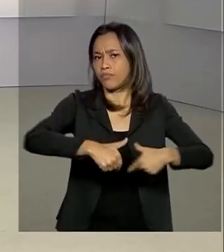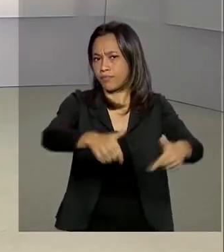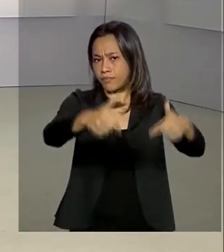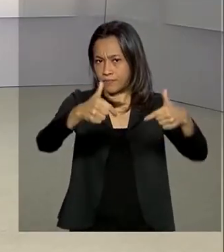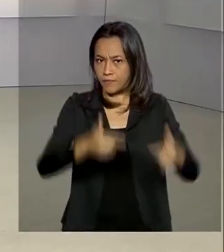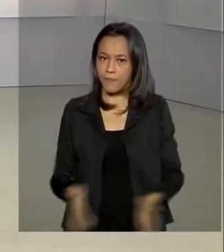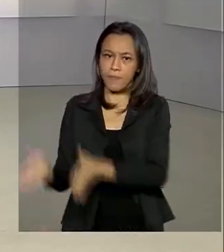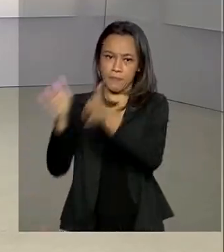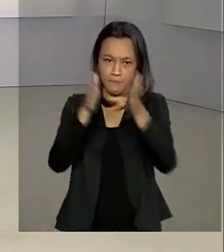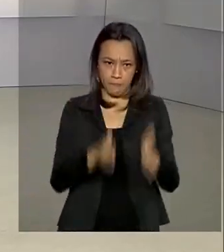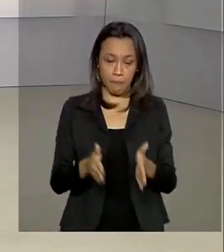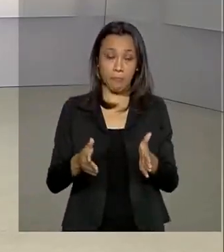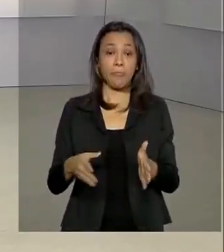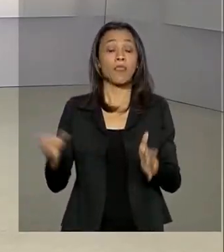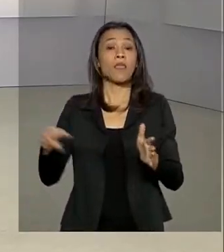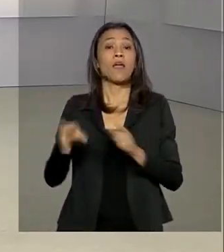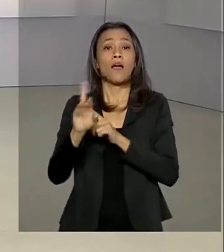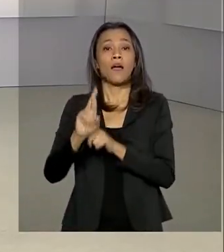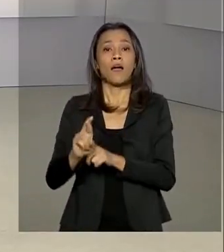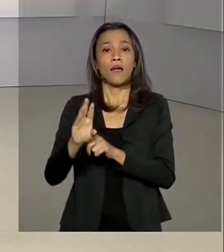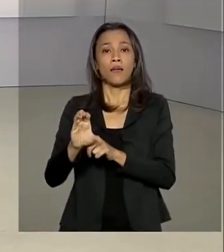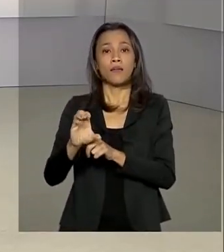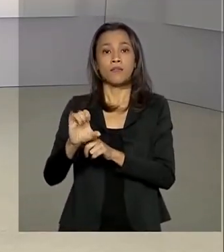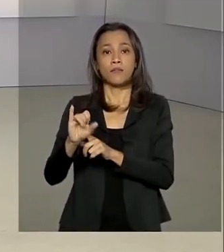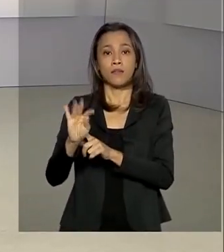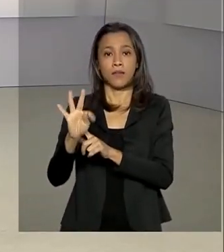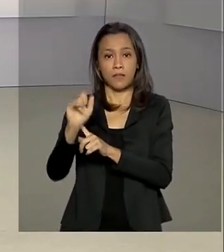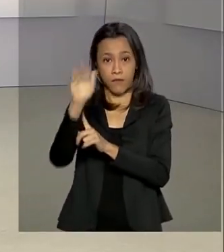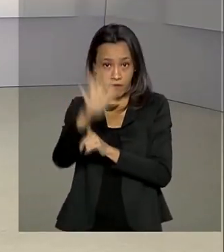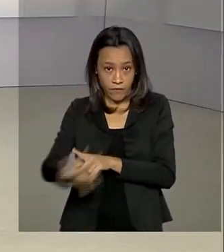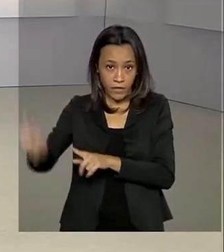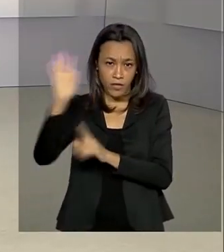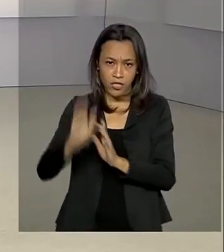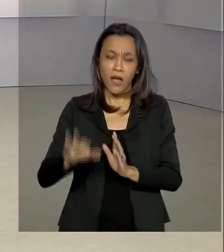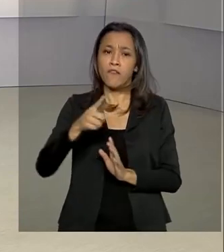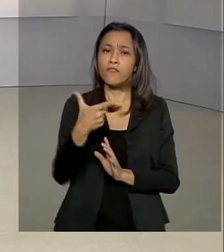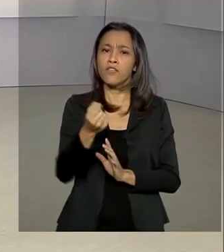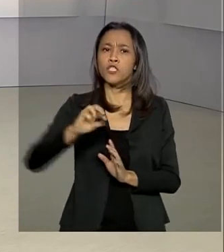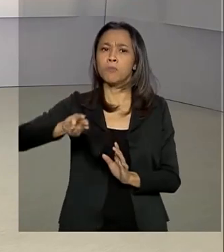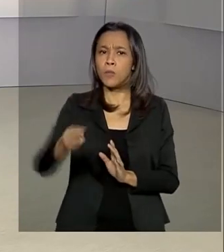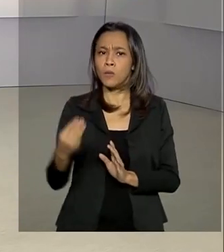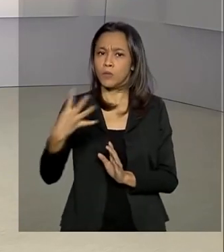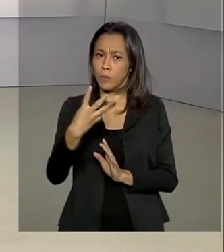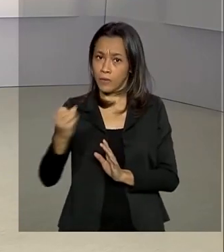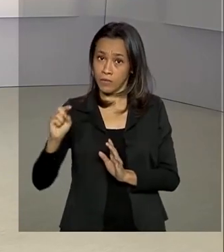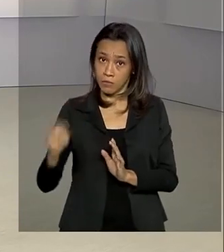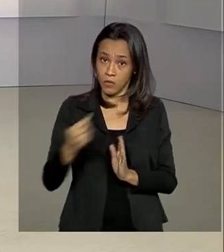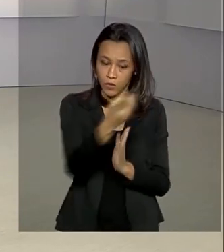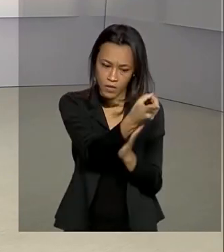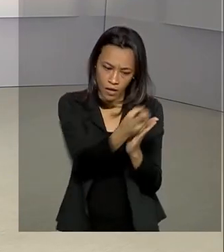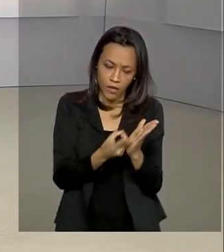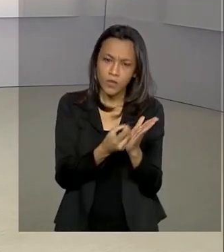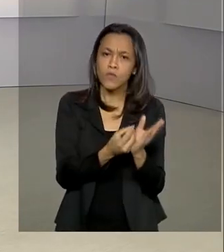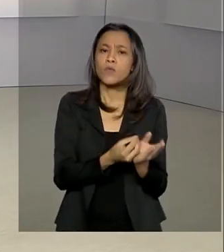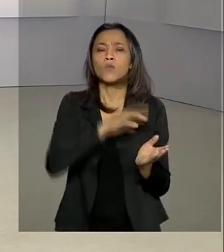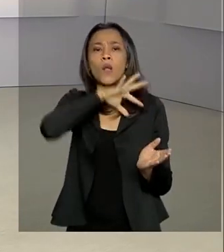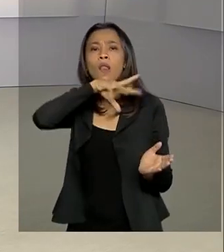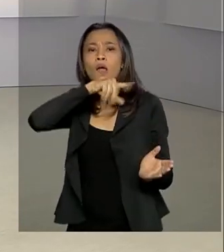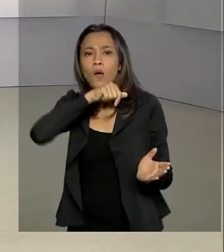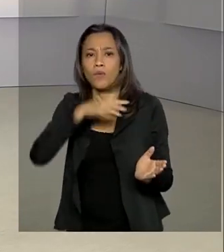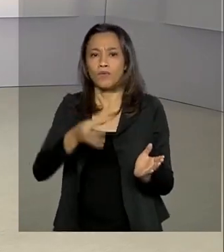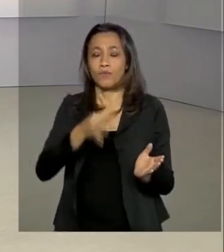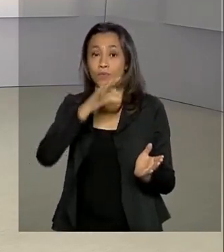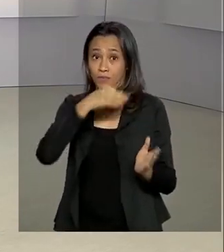A Receita Federal já recebeu mais de 20 milhões e 700 mil declarações de imposto de renda. A expectativa é de que 32